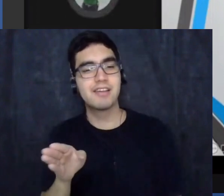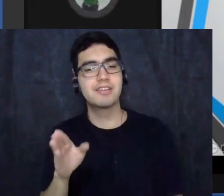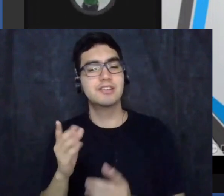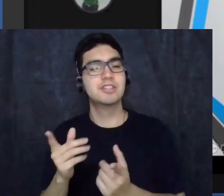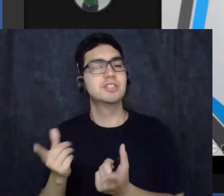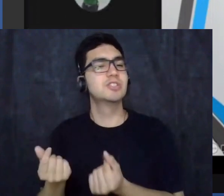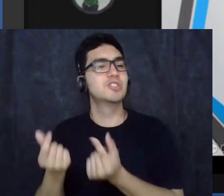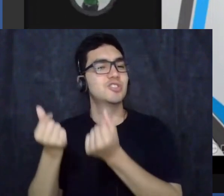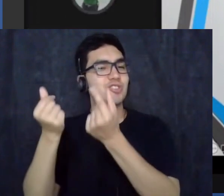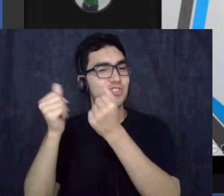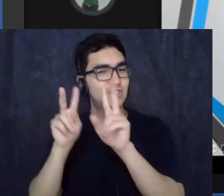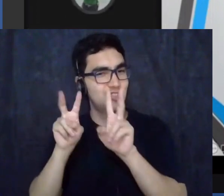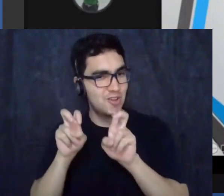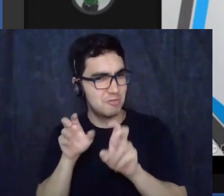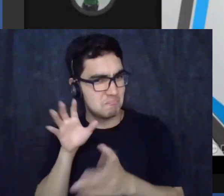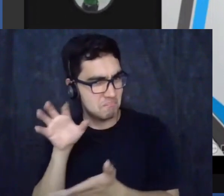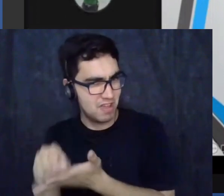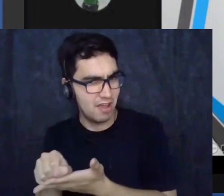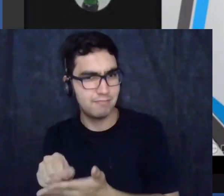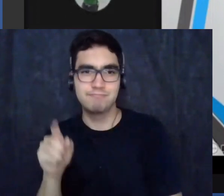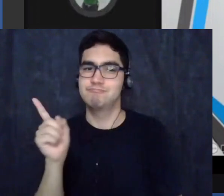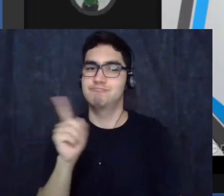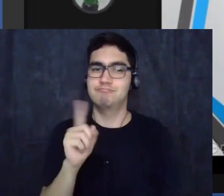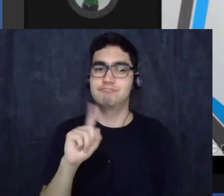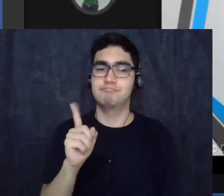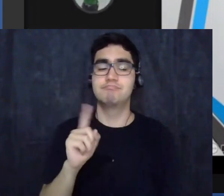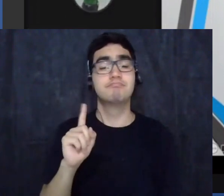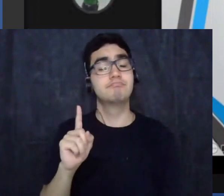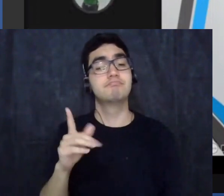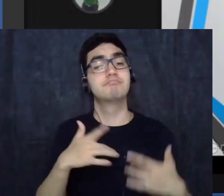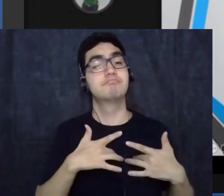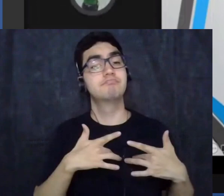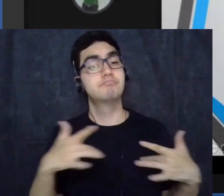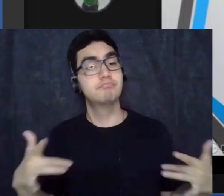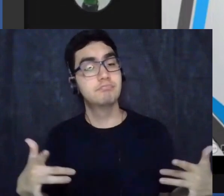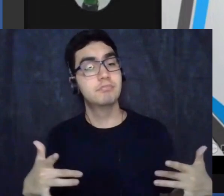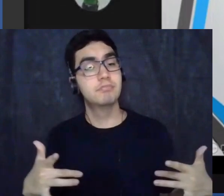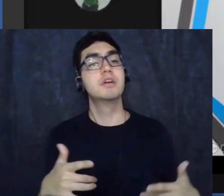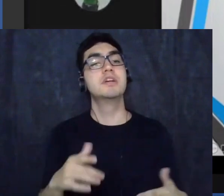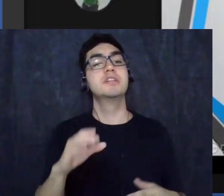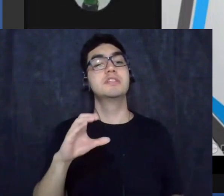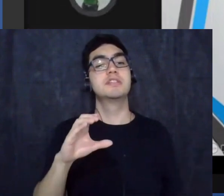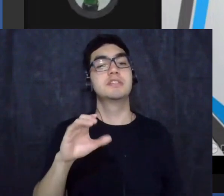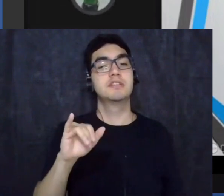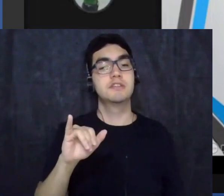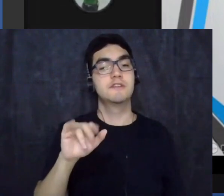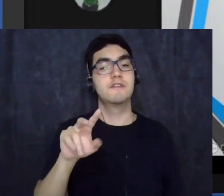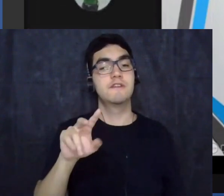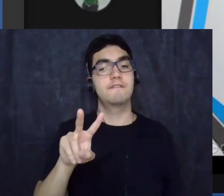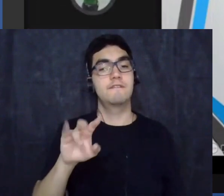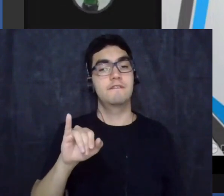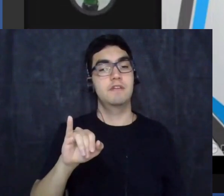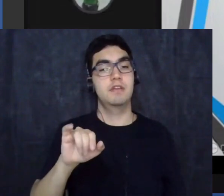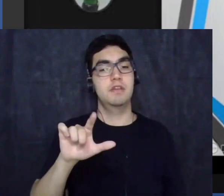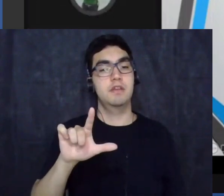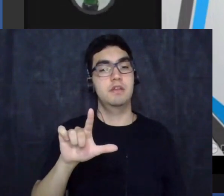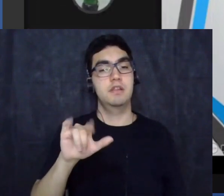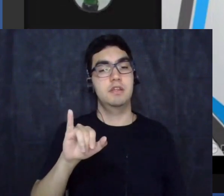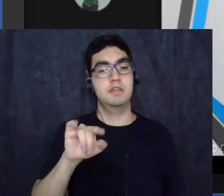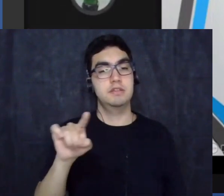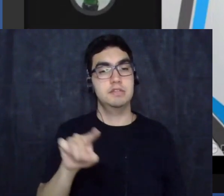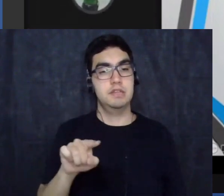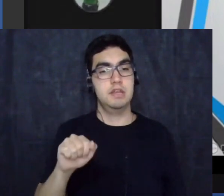ele ia por uma missão divina, uma missão civilizadora, Deus havia